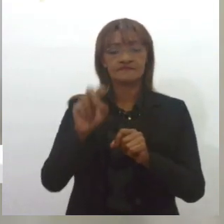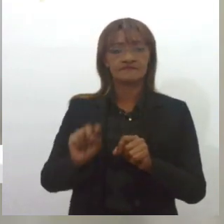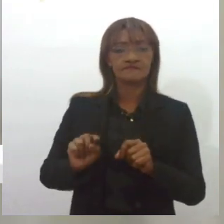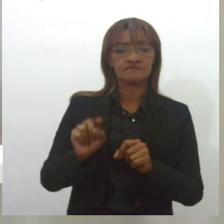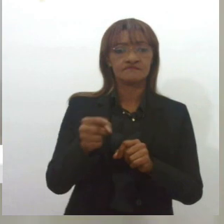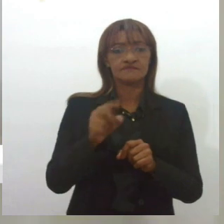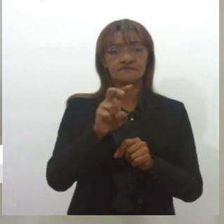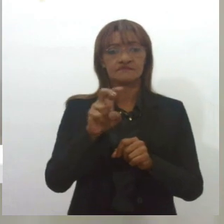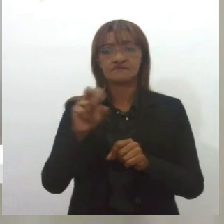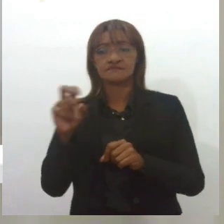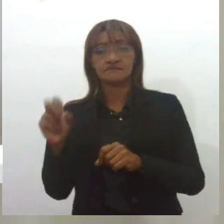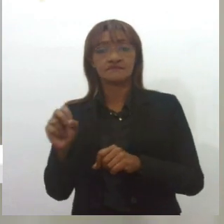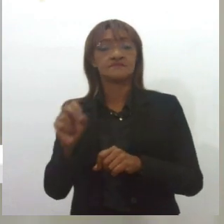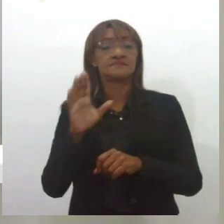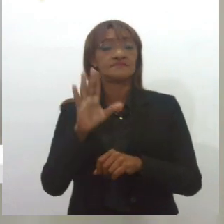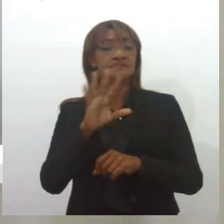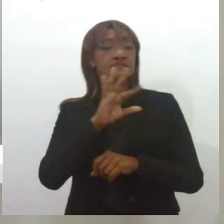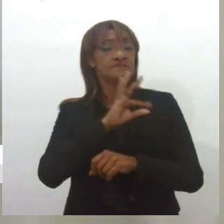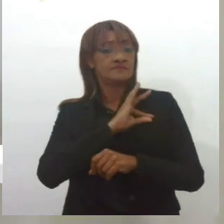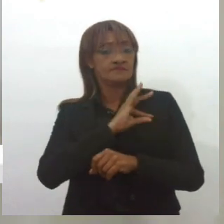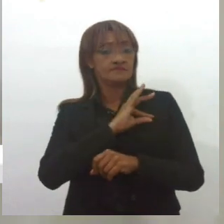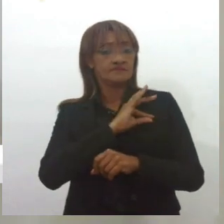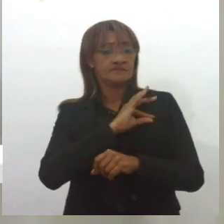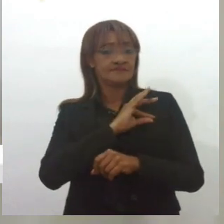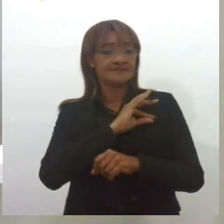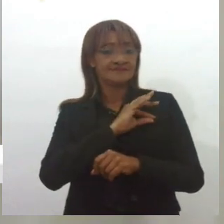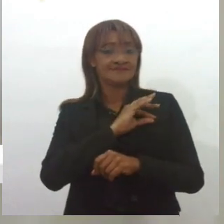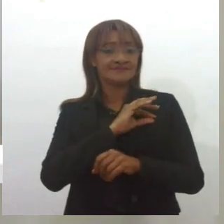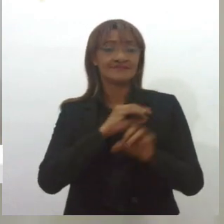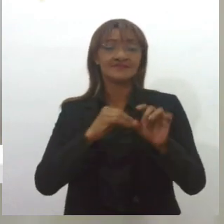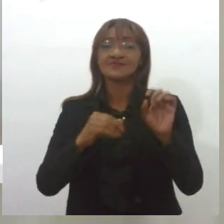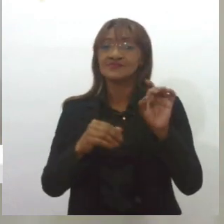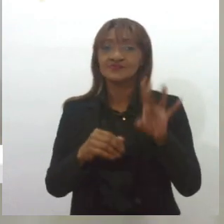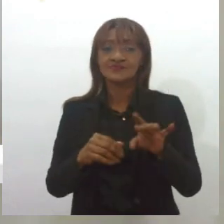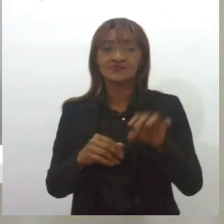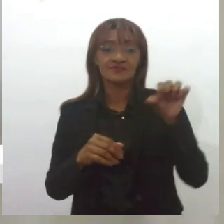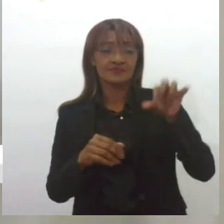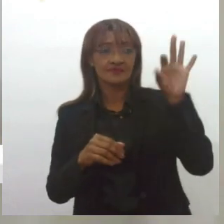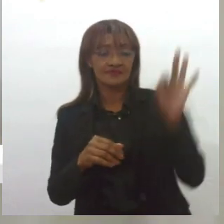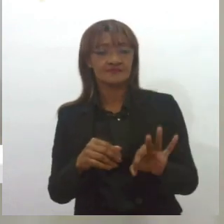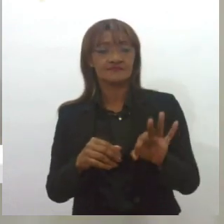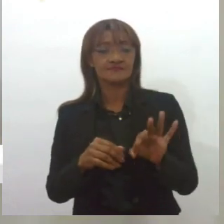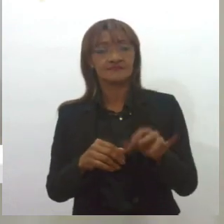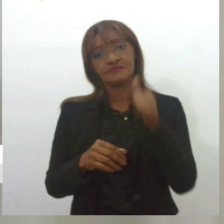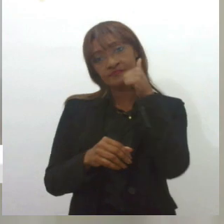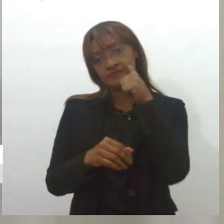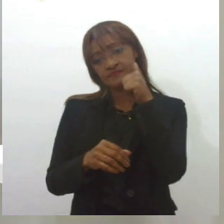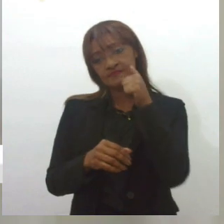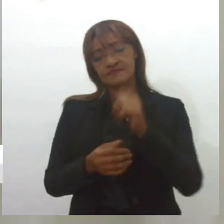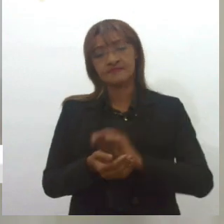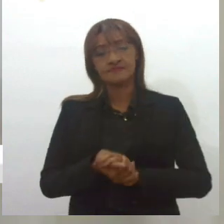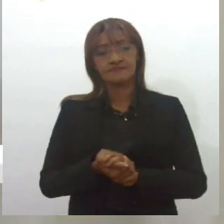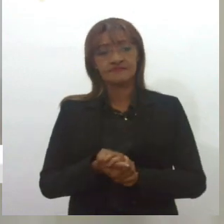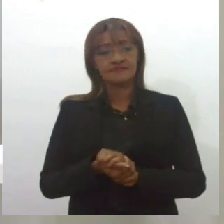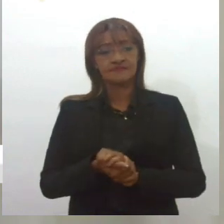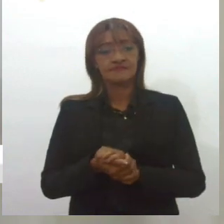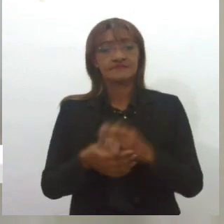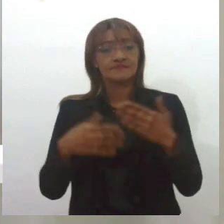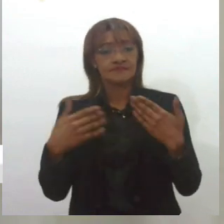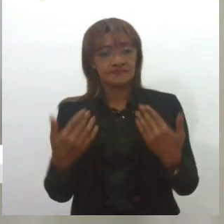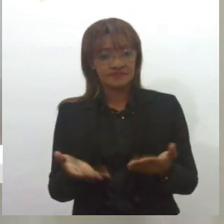.500 policiais militares e menos de 10% desse efetivo é composto por mulheres. Então, ainda nós ficamos